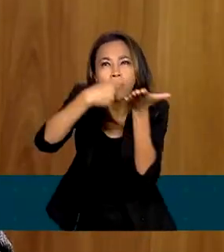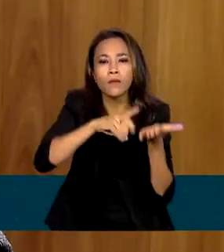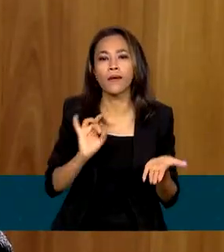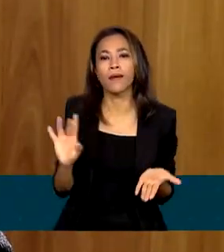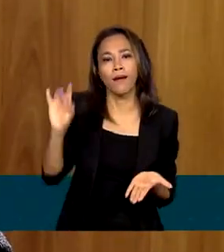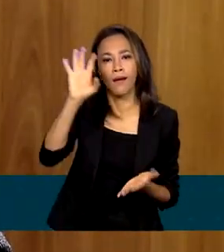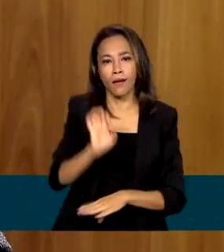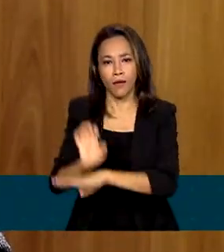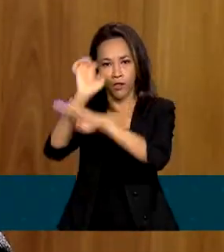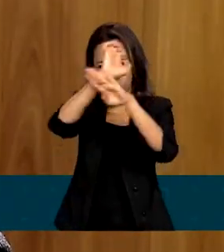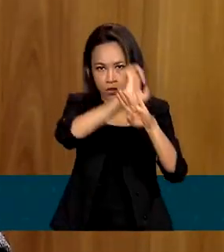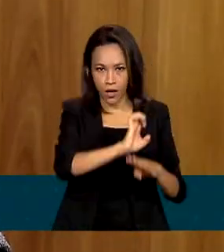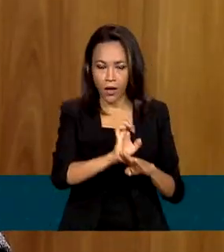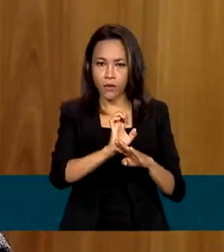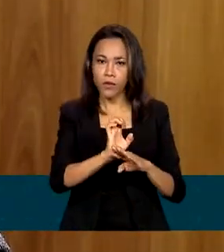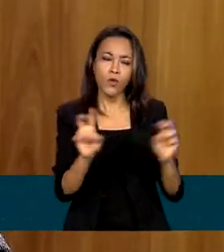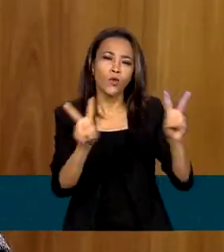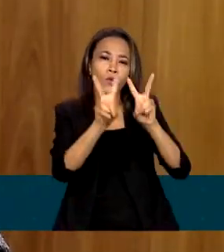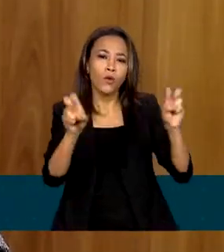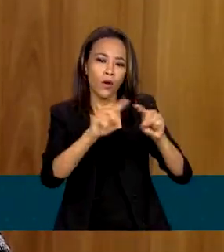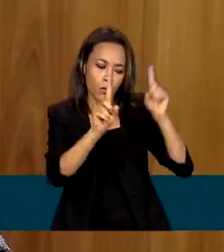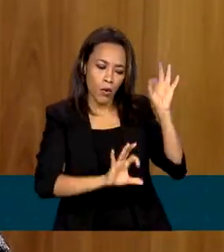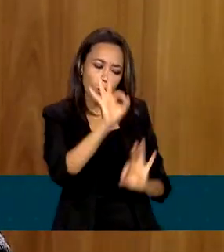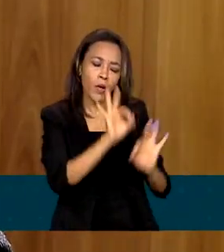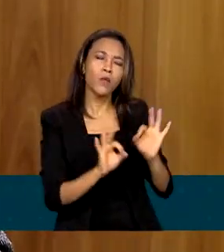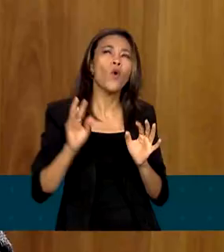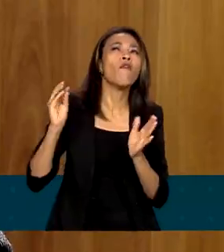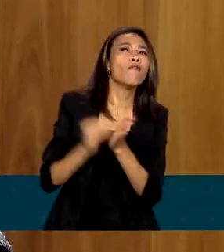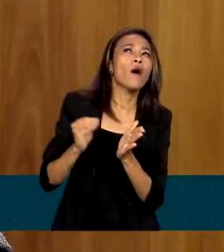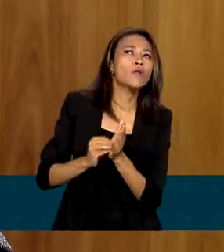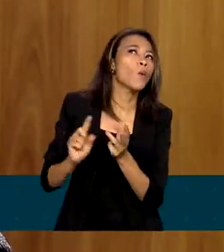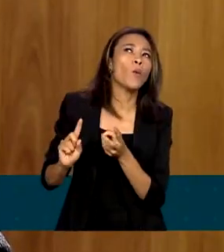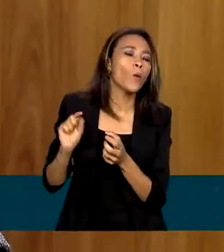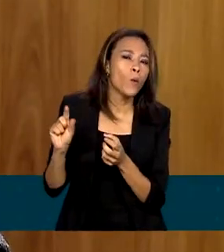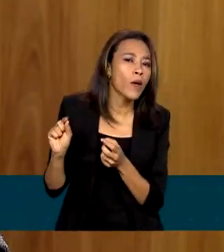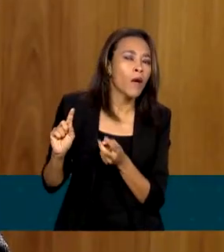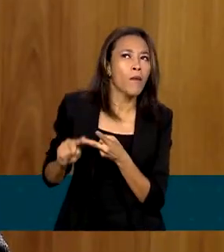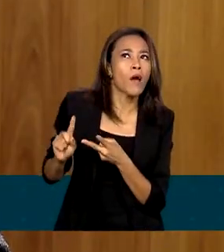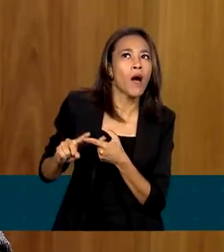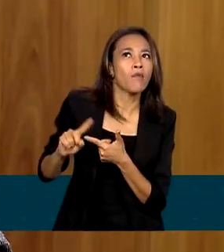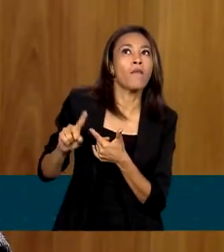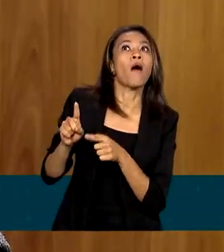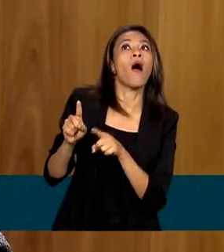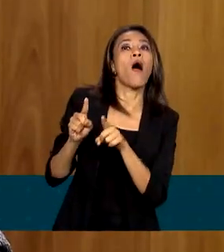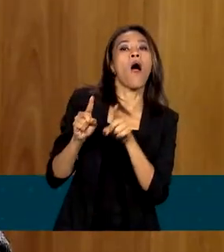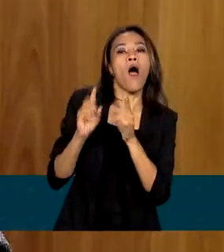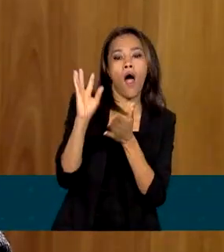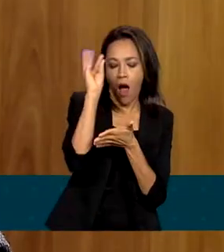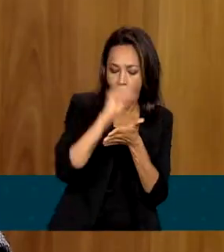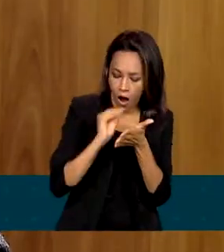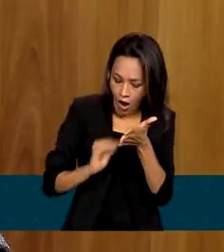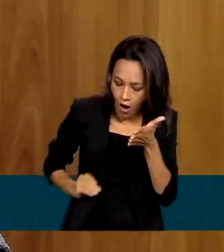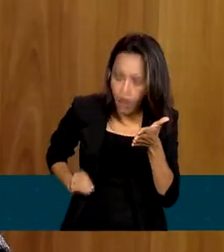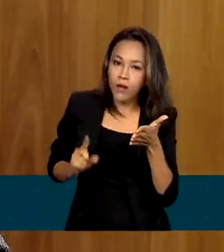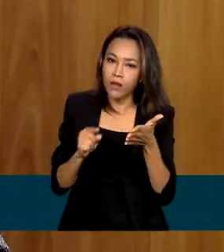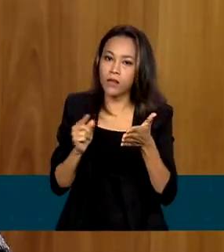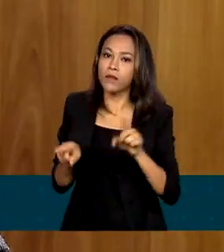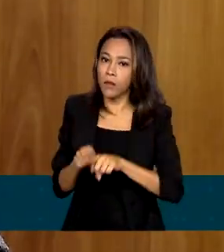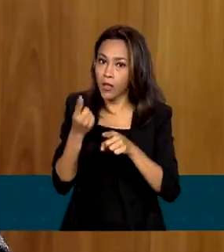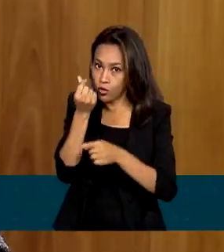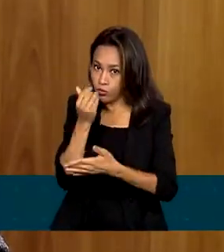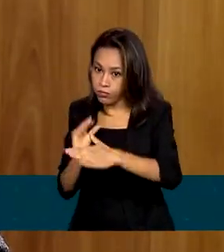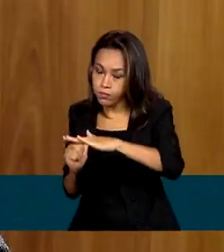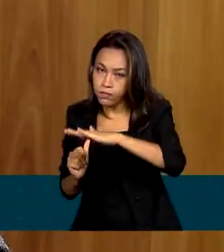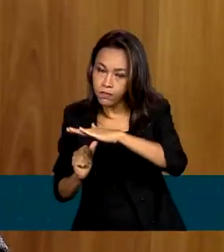com as necessidades daquele estado, investindo recursos nessa primeira etapa na